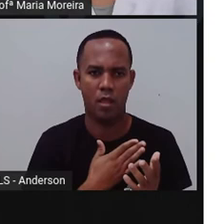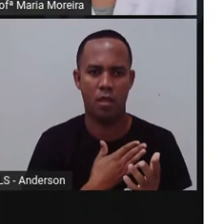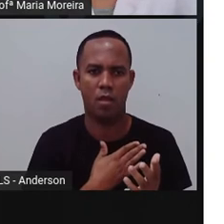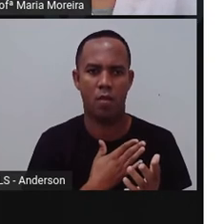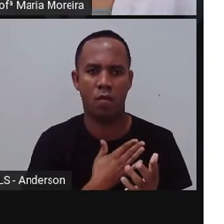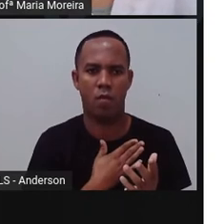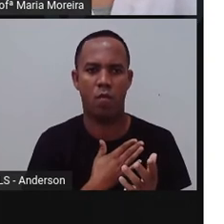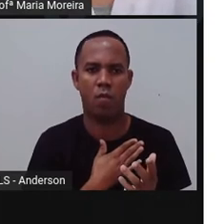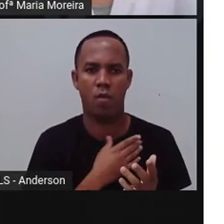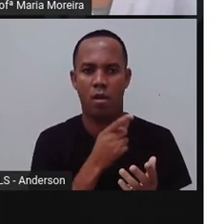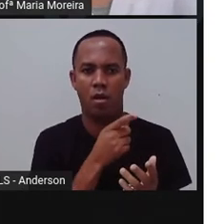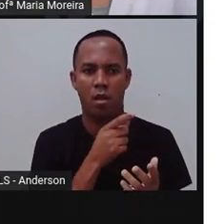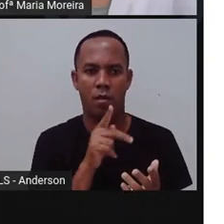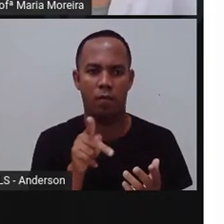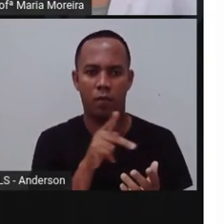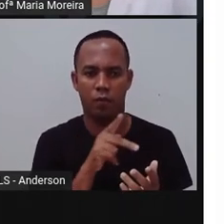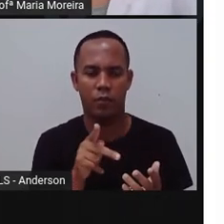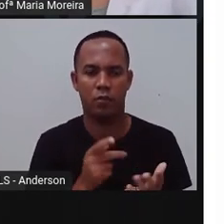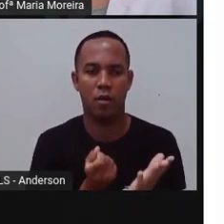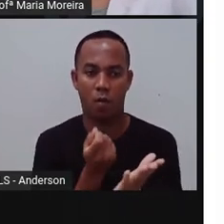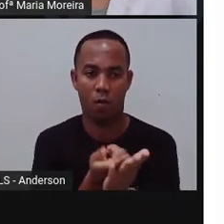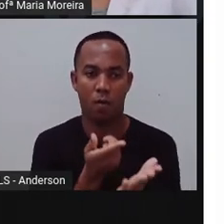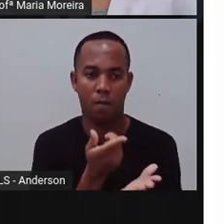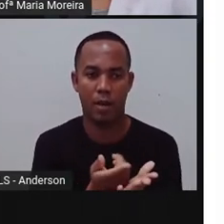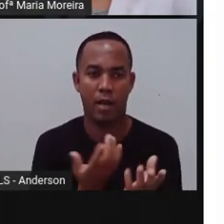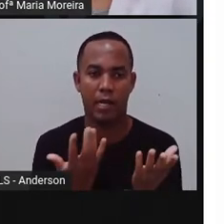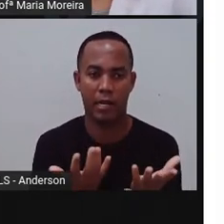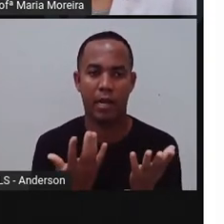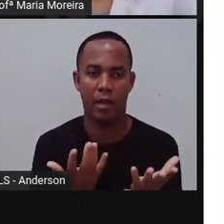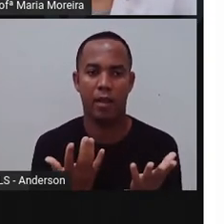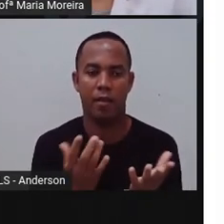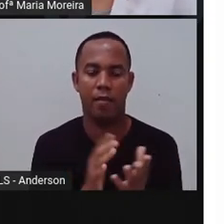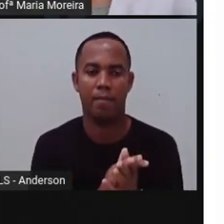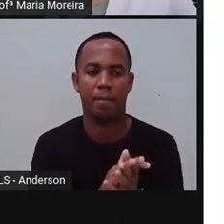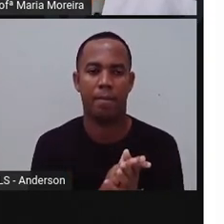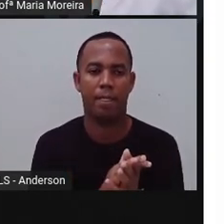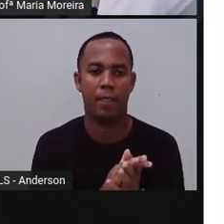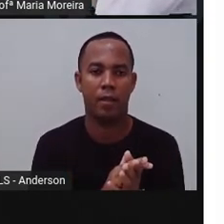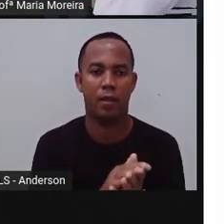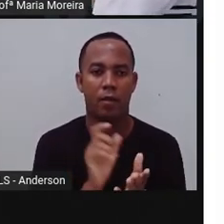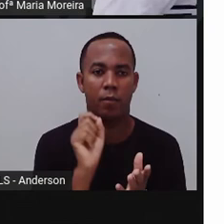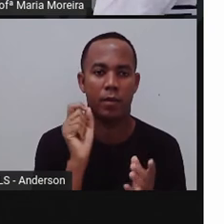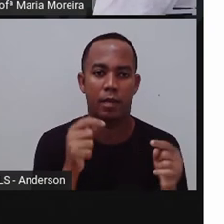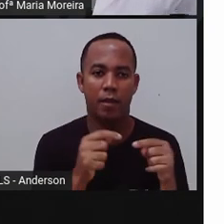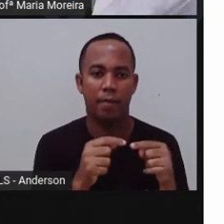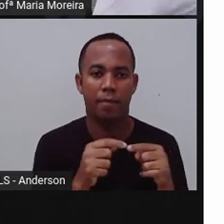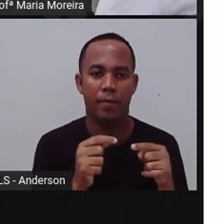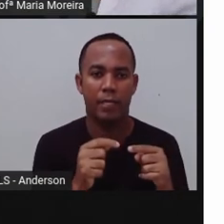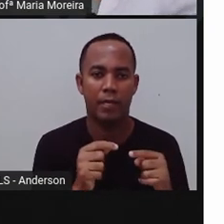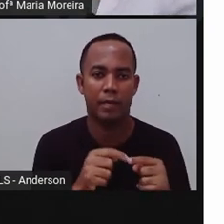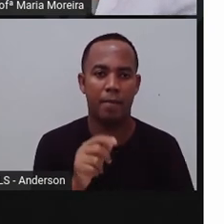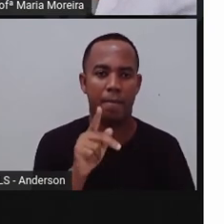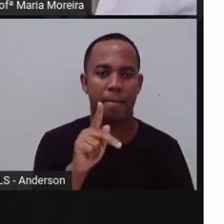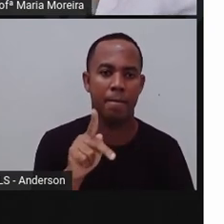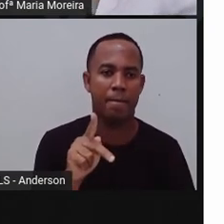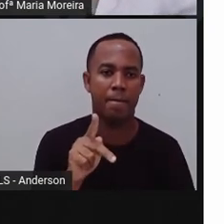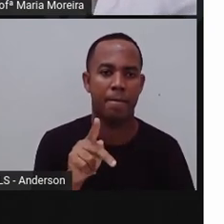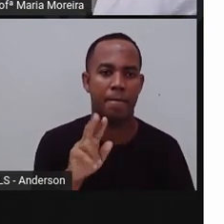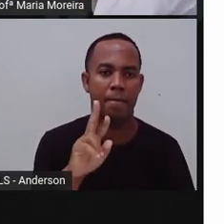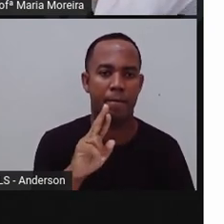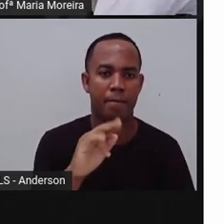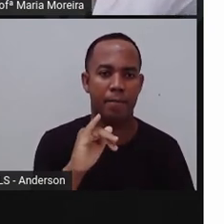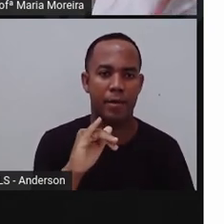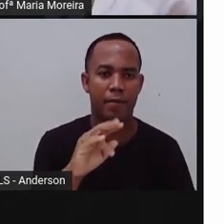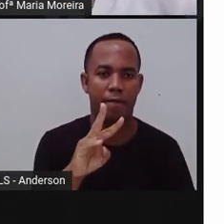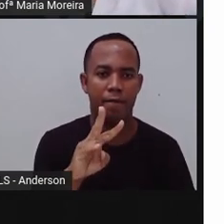ficamos interessados, e vamos comprar. O nome disso é privatizar. Eu pego uma coisa que é pública, que serve à população,